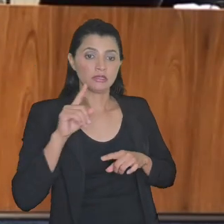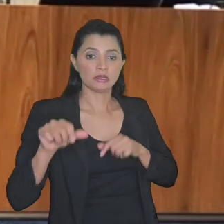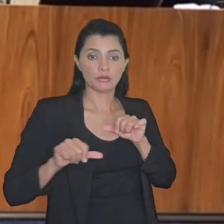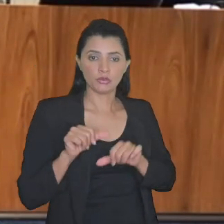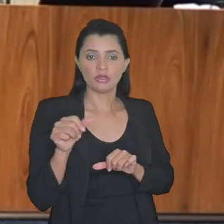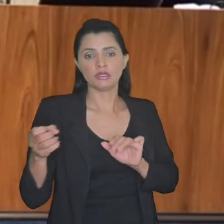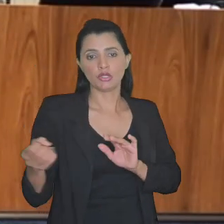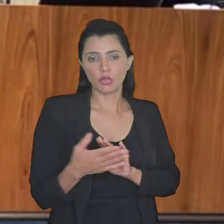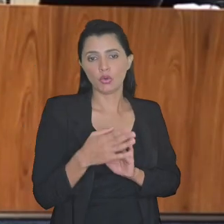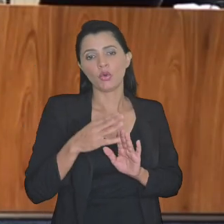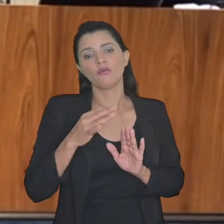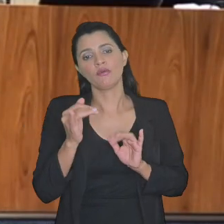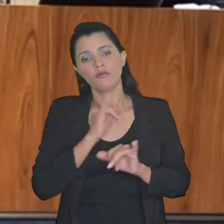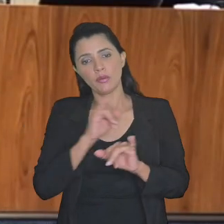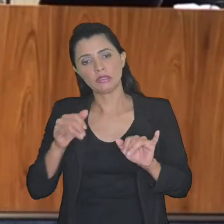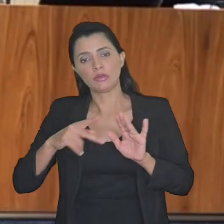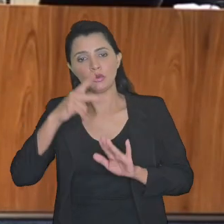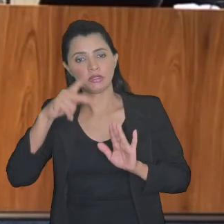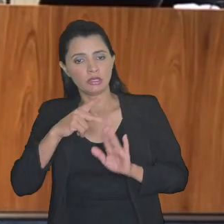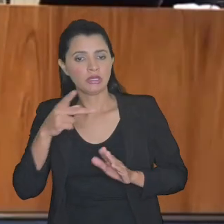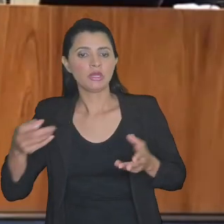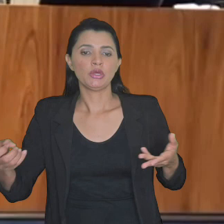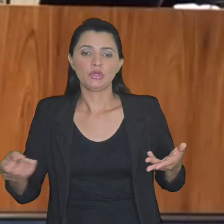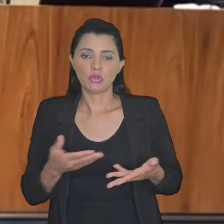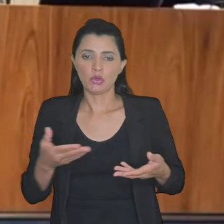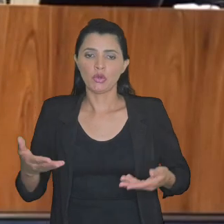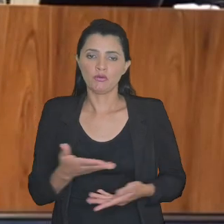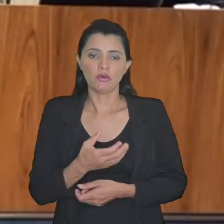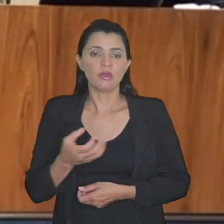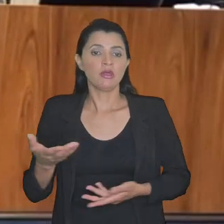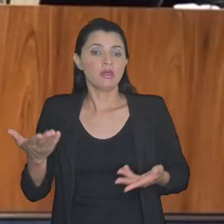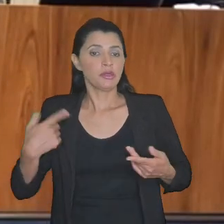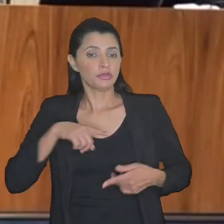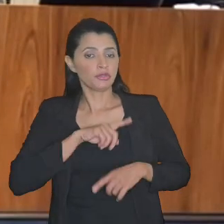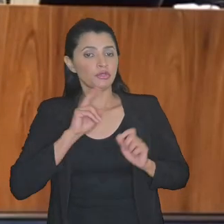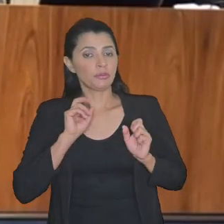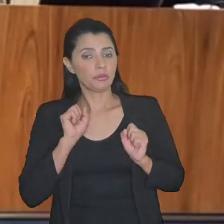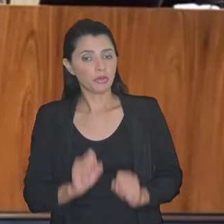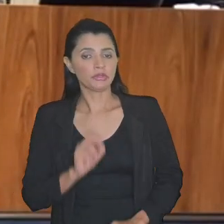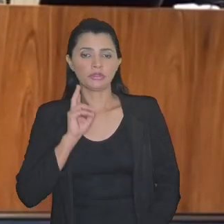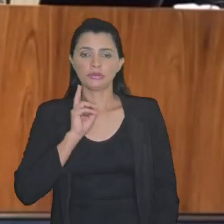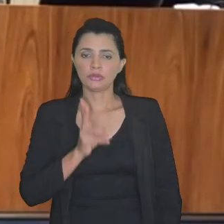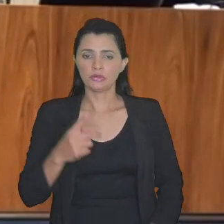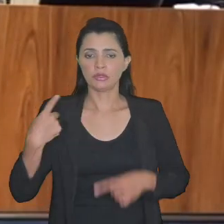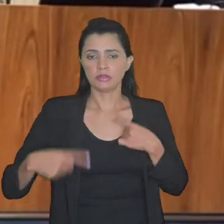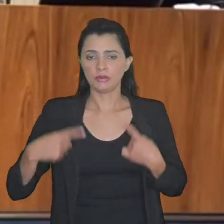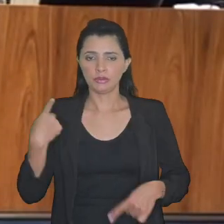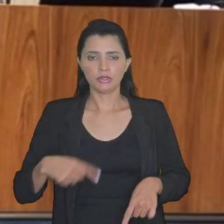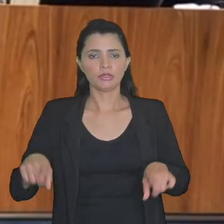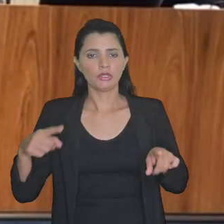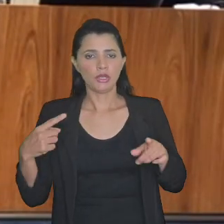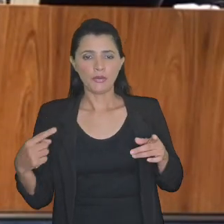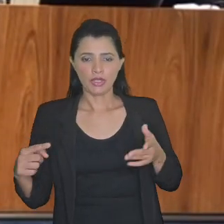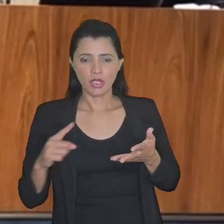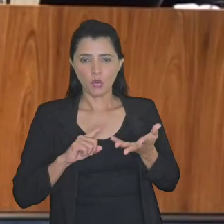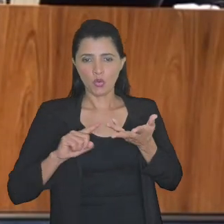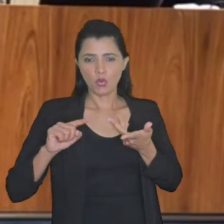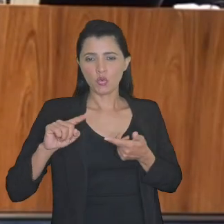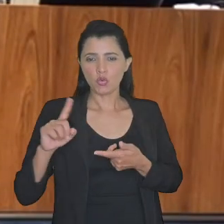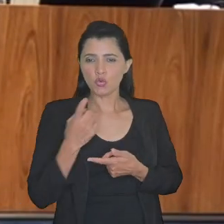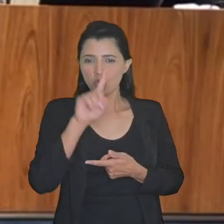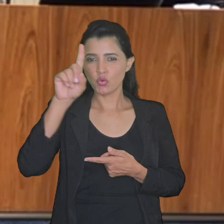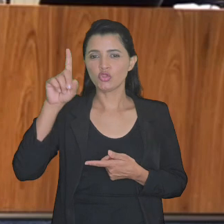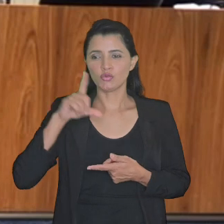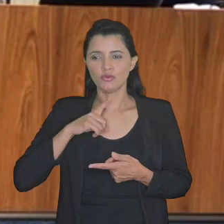saibam dessas atualizações dessa nova portaria e que a gente possa continuar esse debate porque só por esse